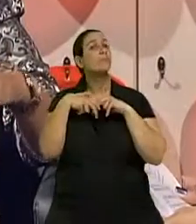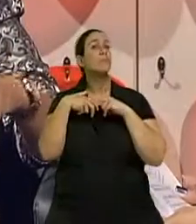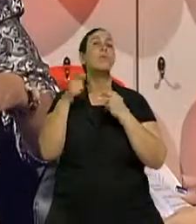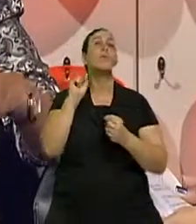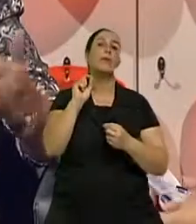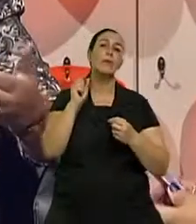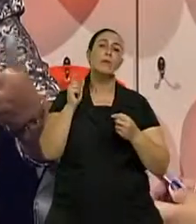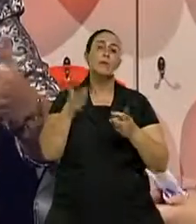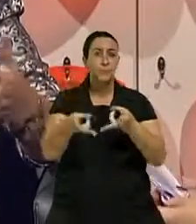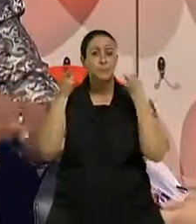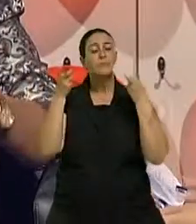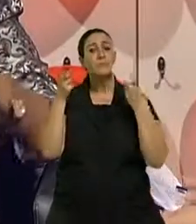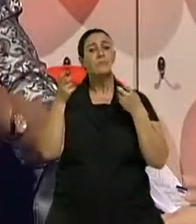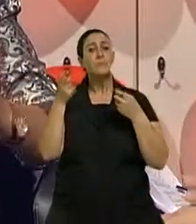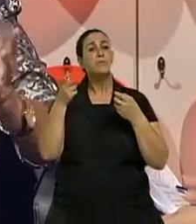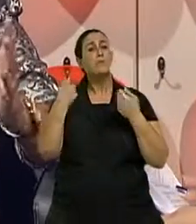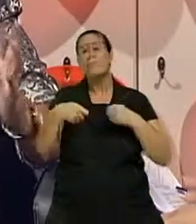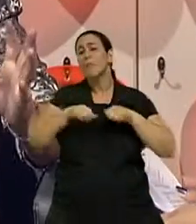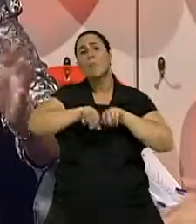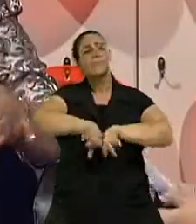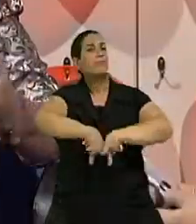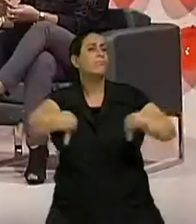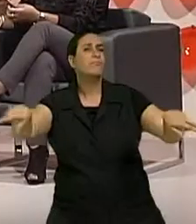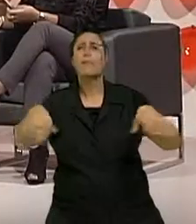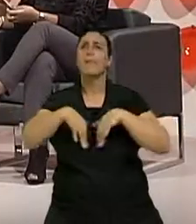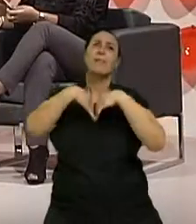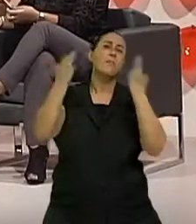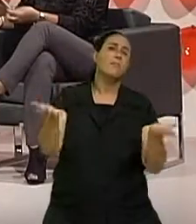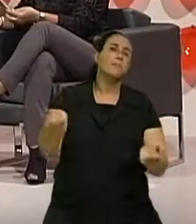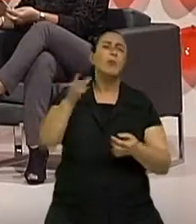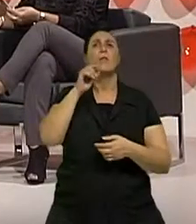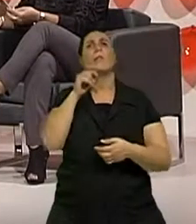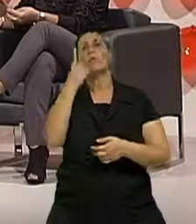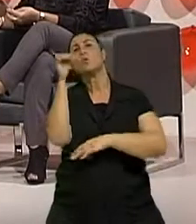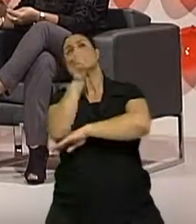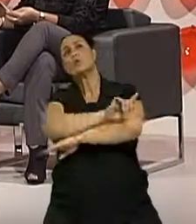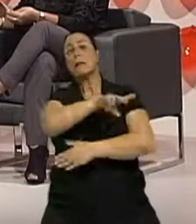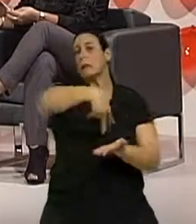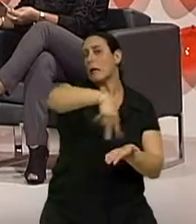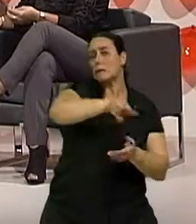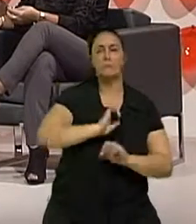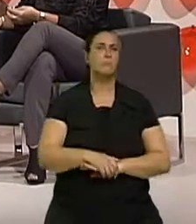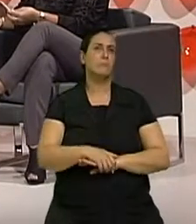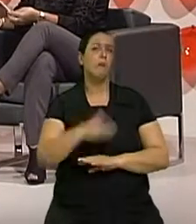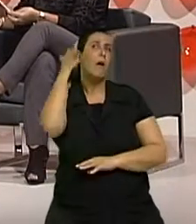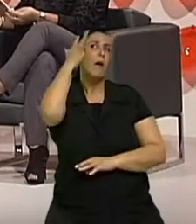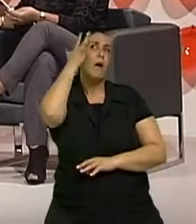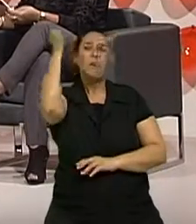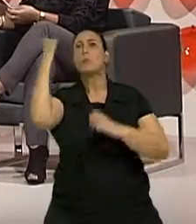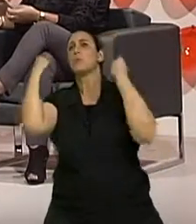hoje a gente estimula, assim, atividade variada, digamos assim. Um dia dança, um dia faz